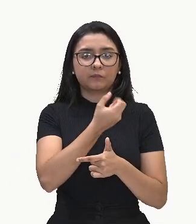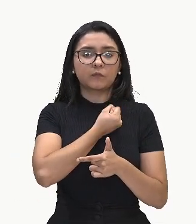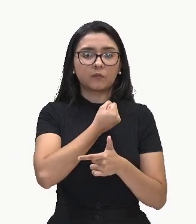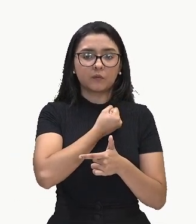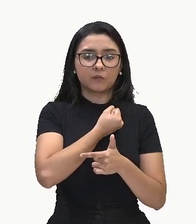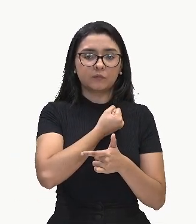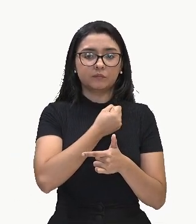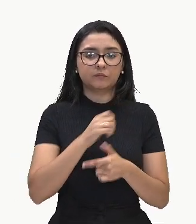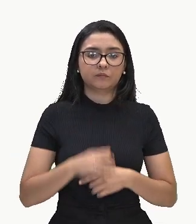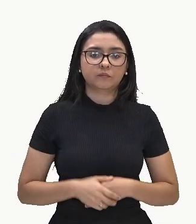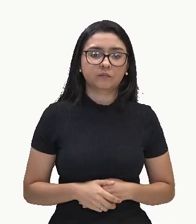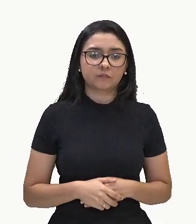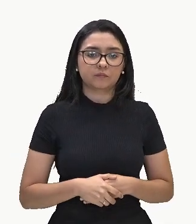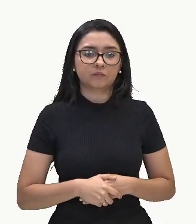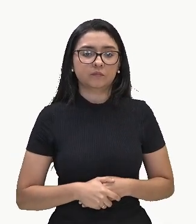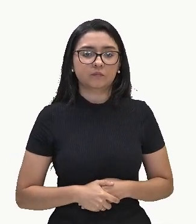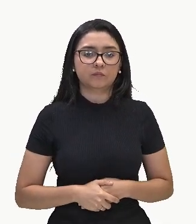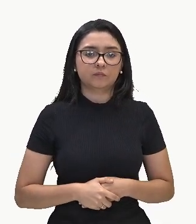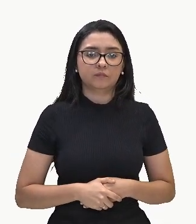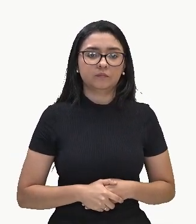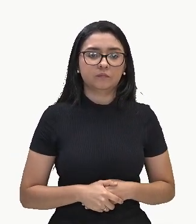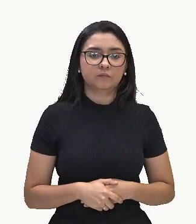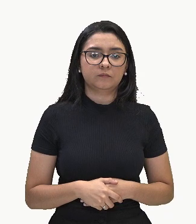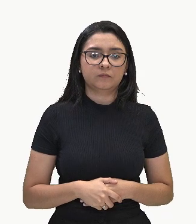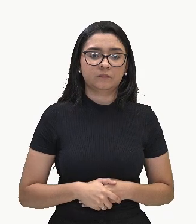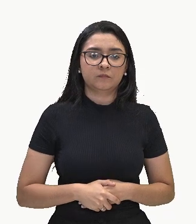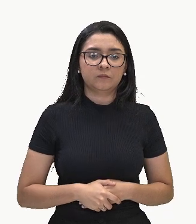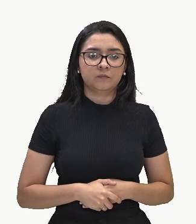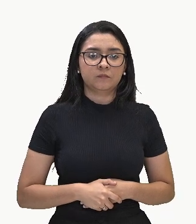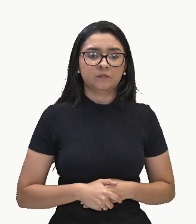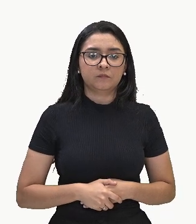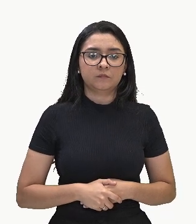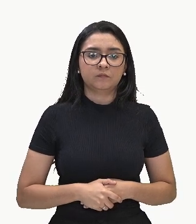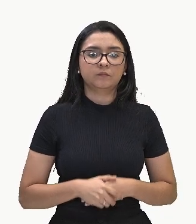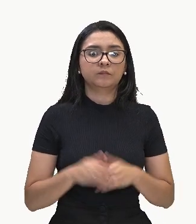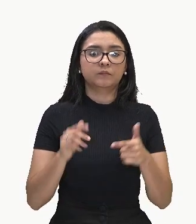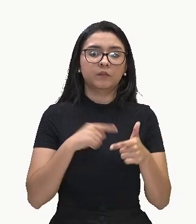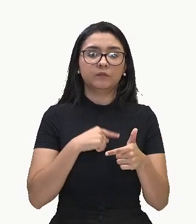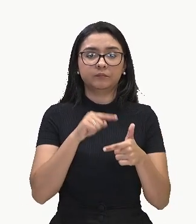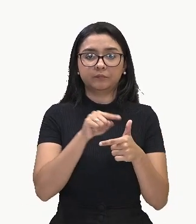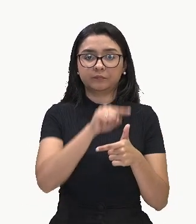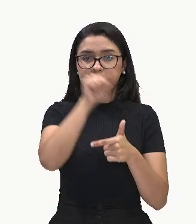pelo primeiro termo do divisor.